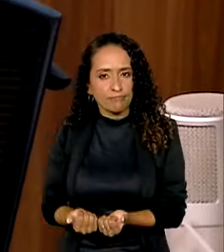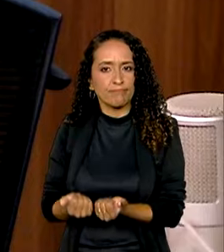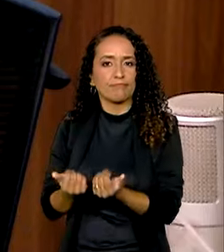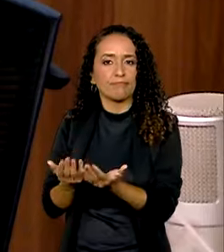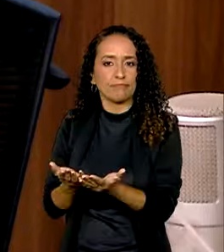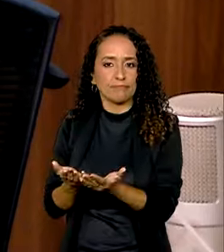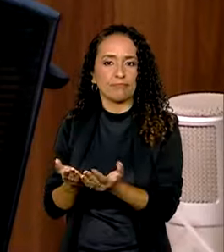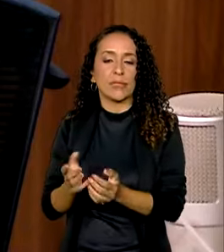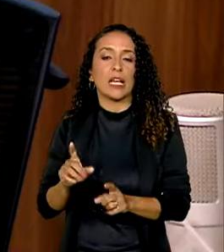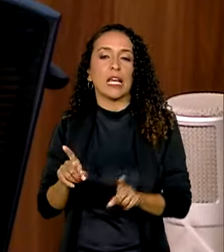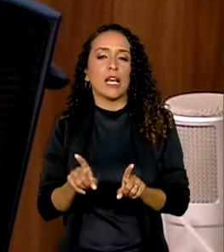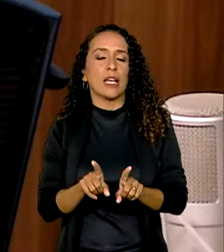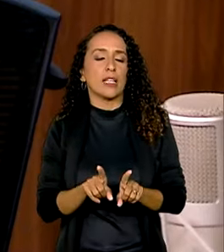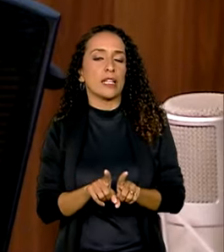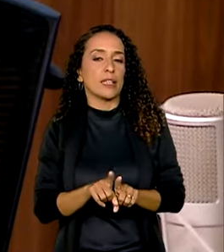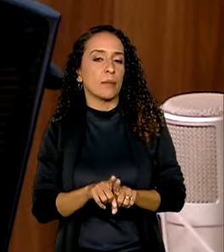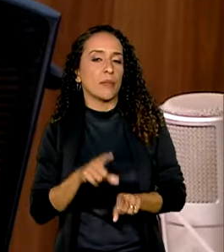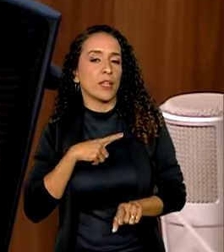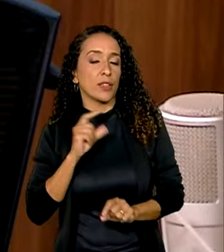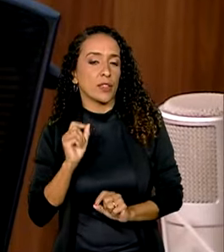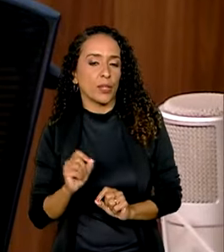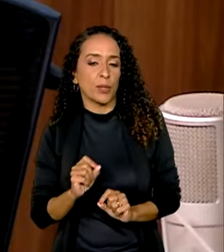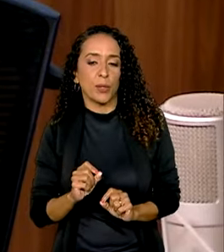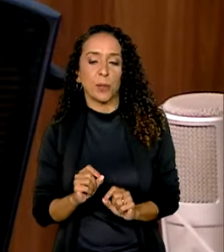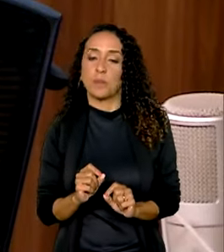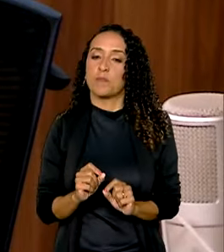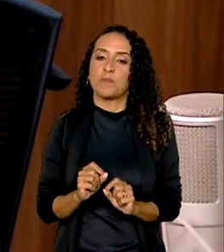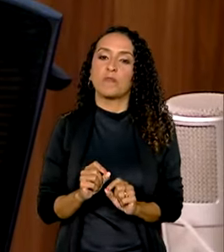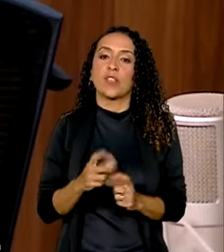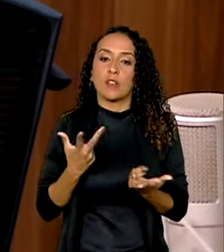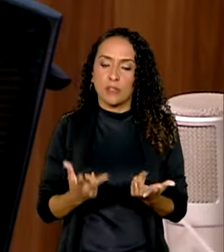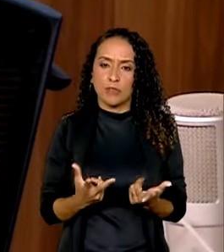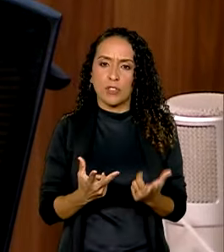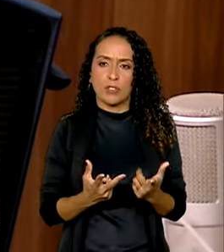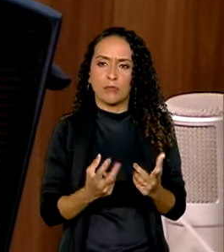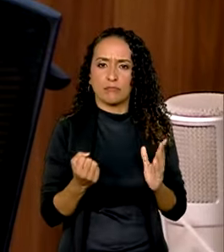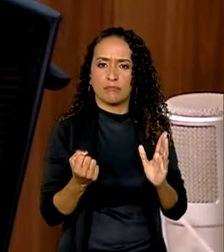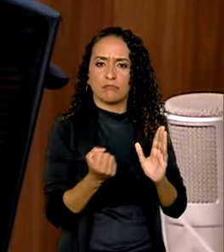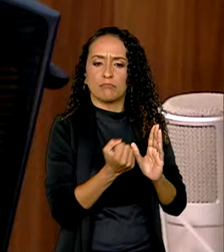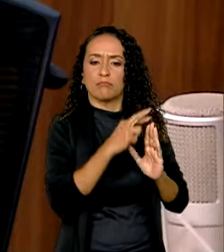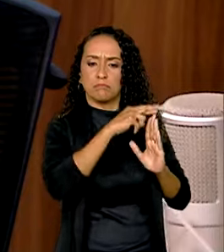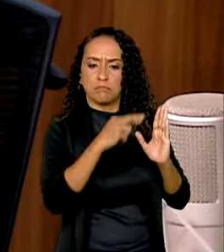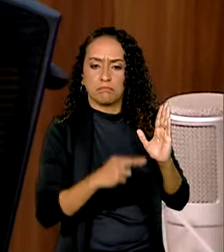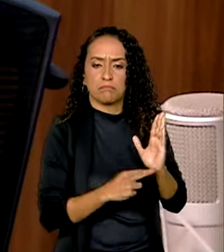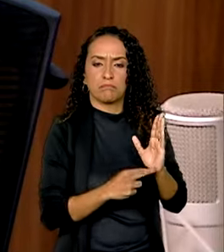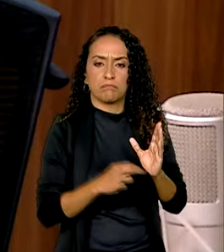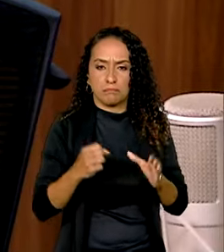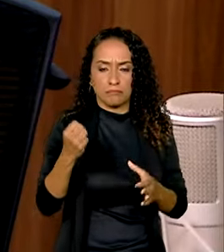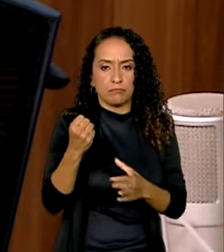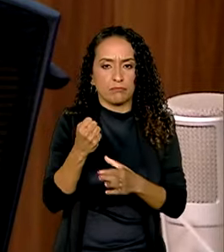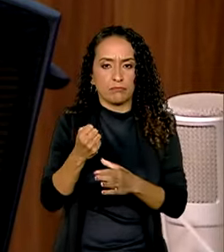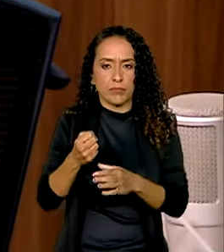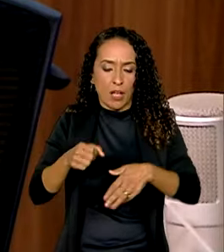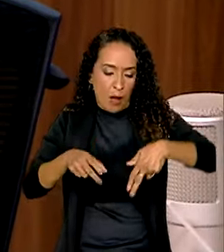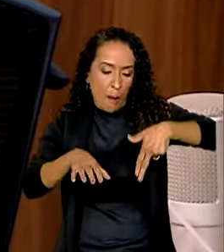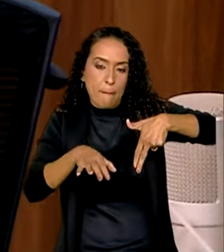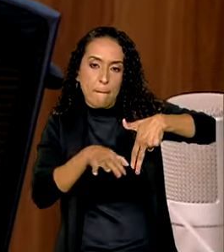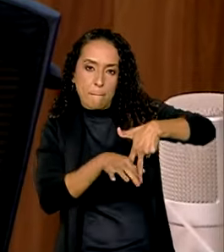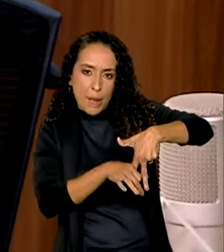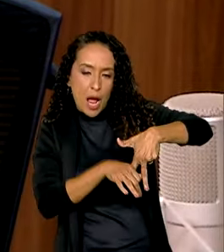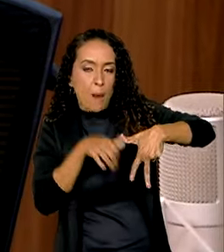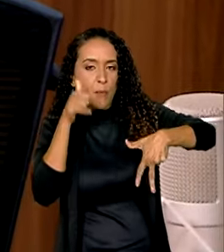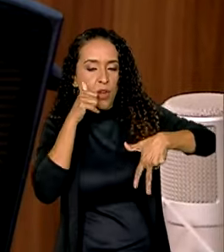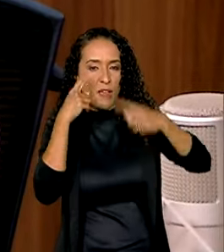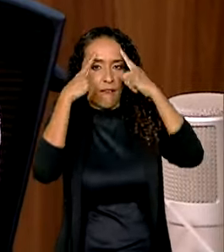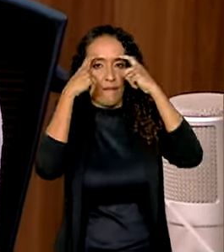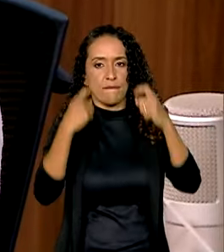né? Nós temos, vamos regulamentar a questão da tornozeleira eletrônica para as mulheres vítimas